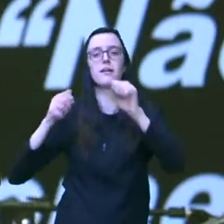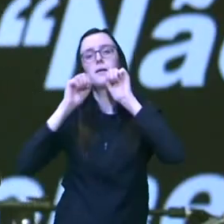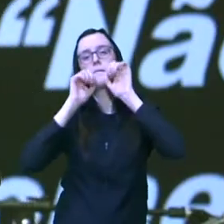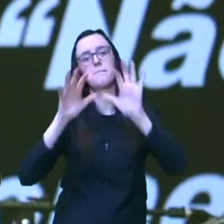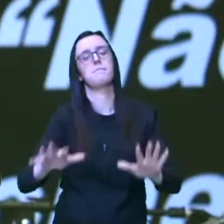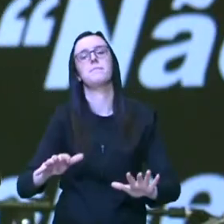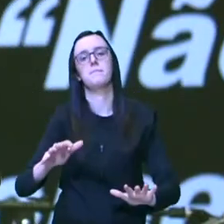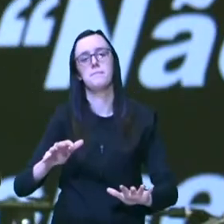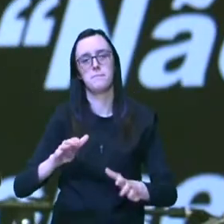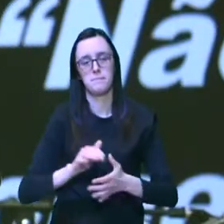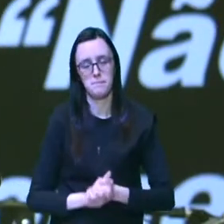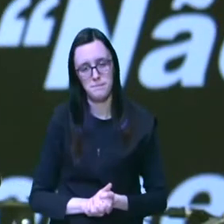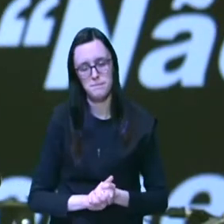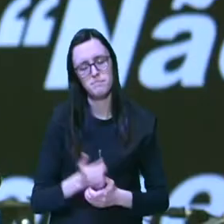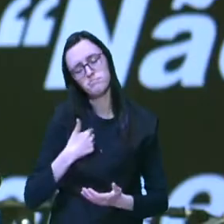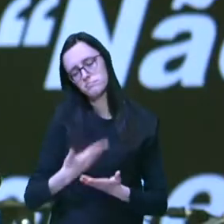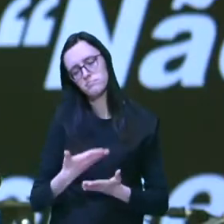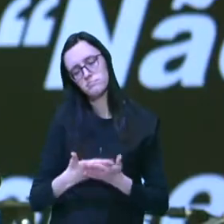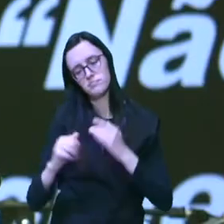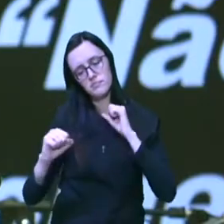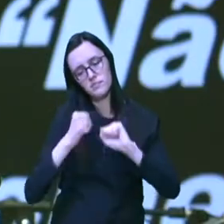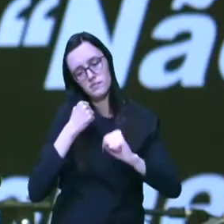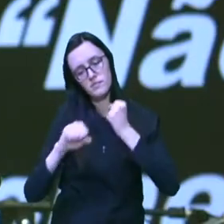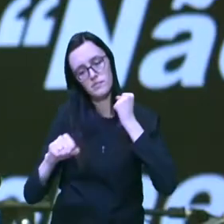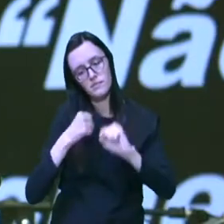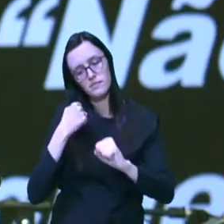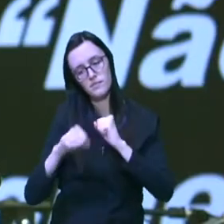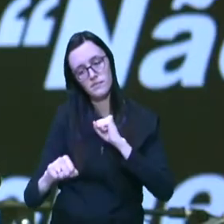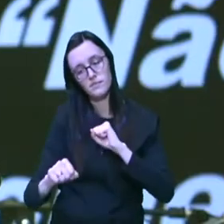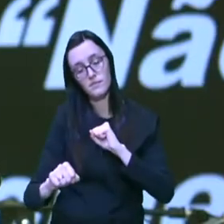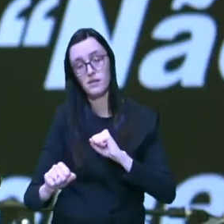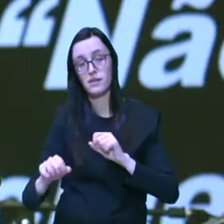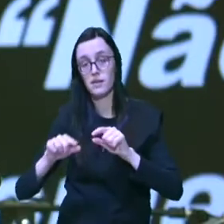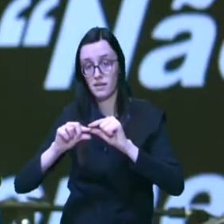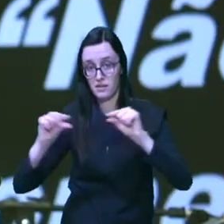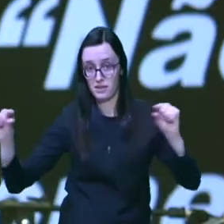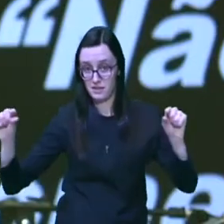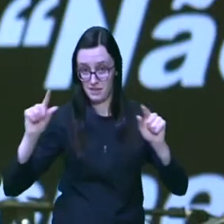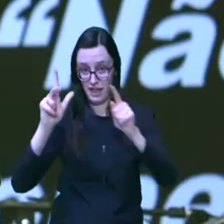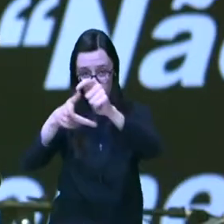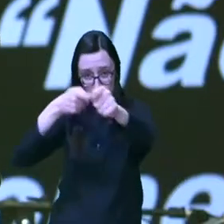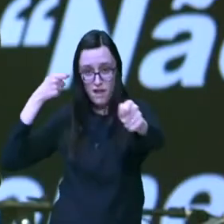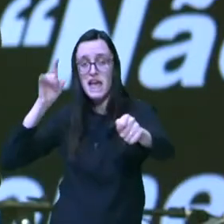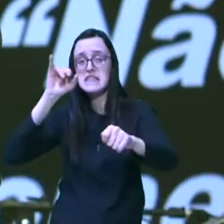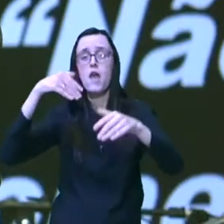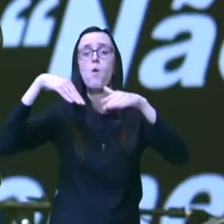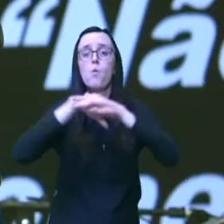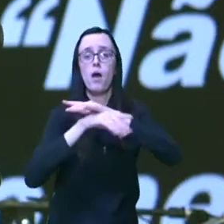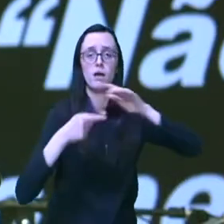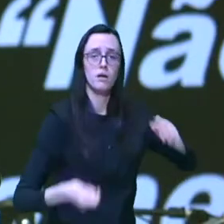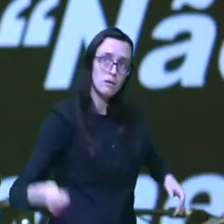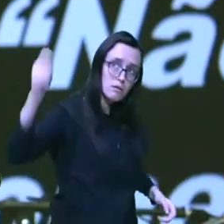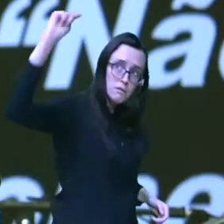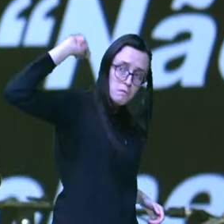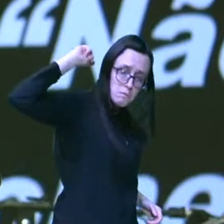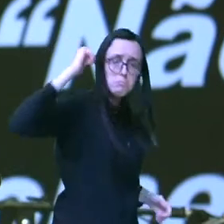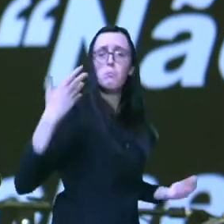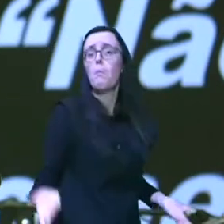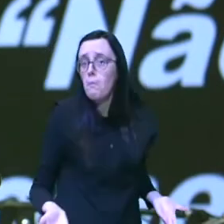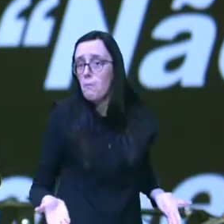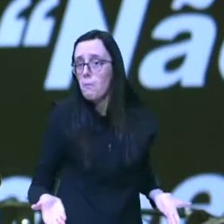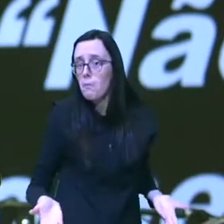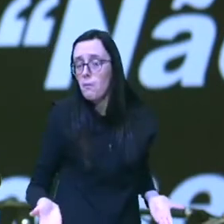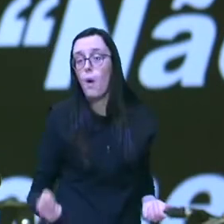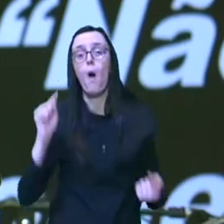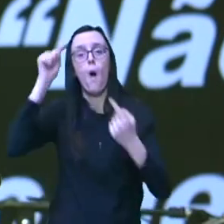chamou a atenção o seguinte flecha na aljava perde o seu efeito o objetivo da